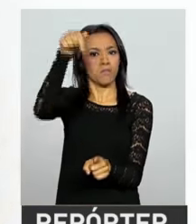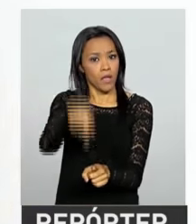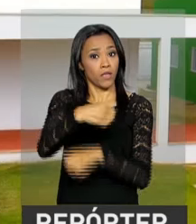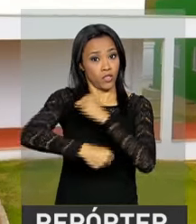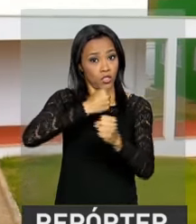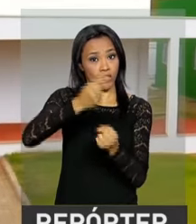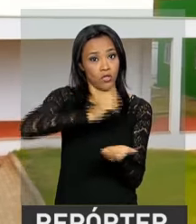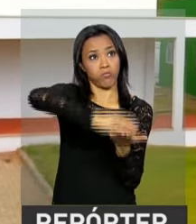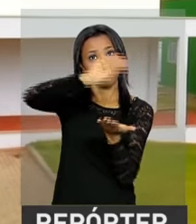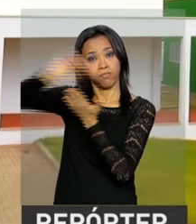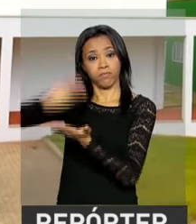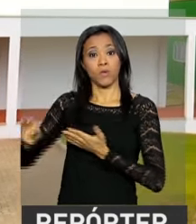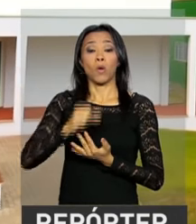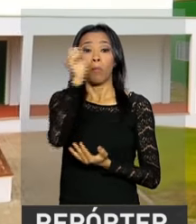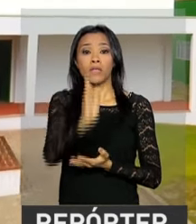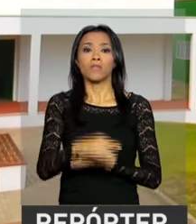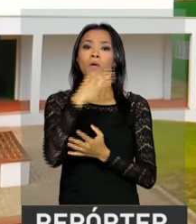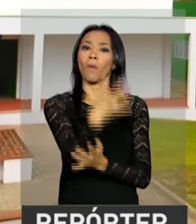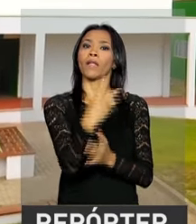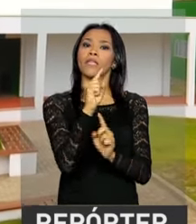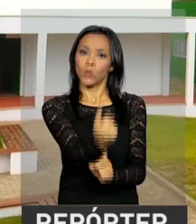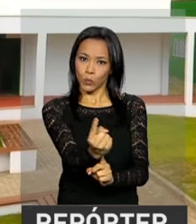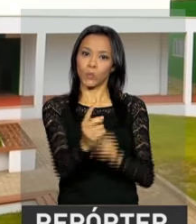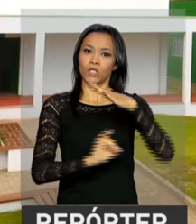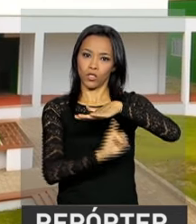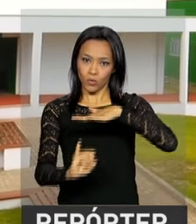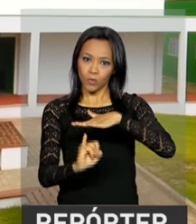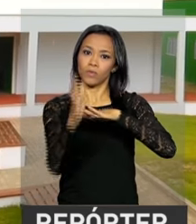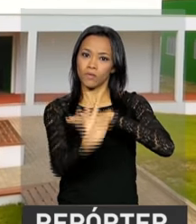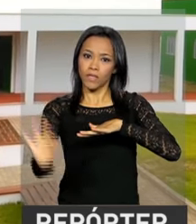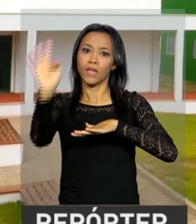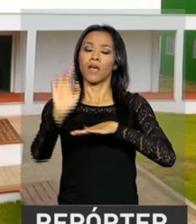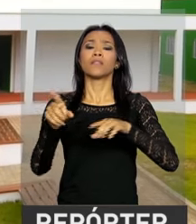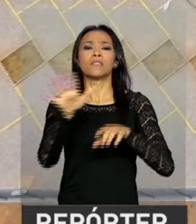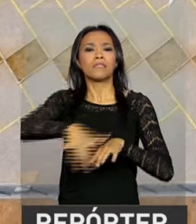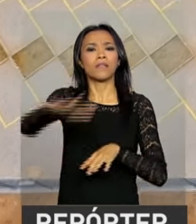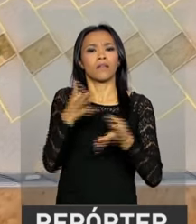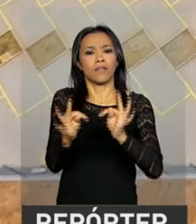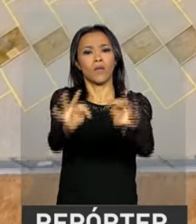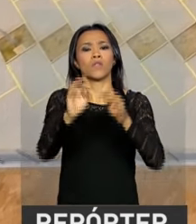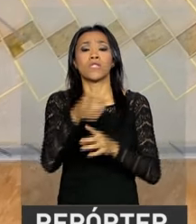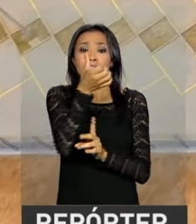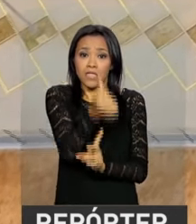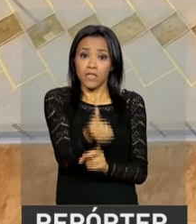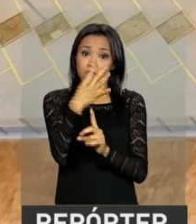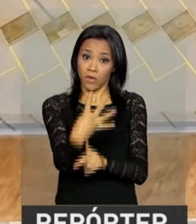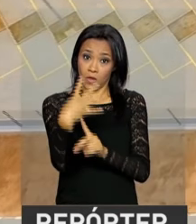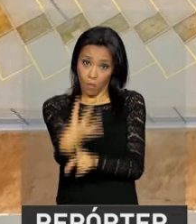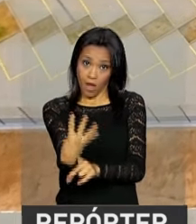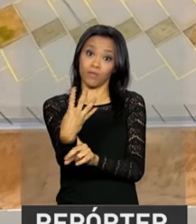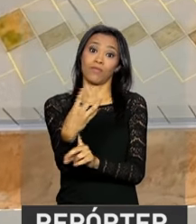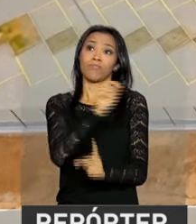ano. O Brasil tem hoje 41 institutos e centros federais de ensino técnico e tecnológico, com 644